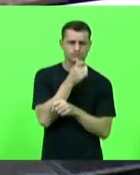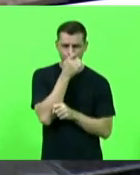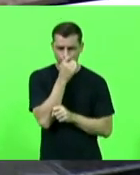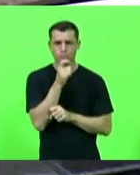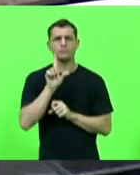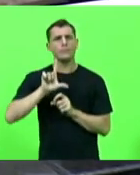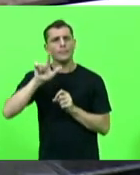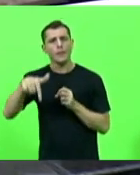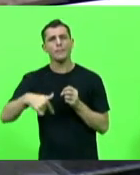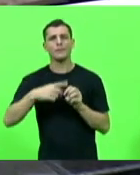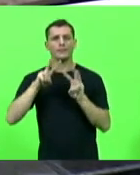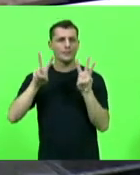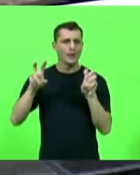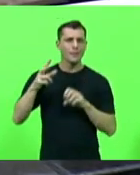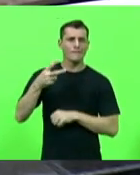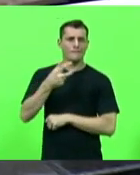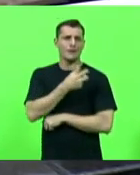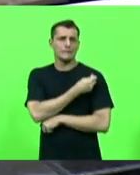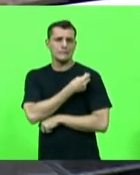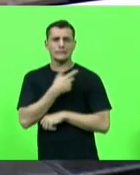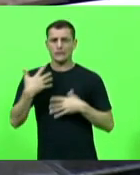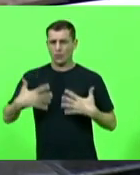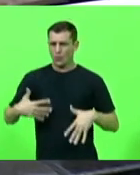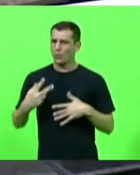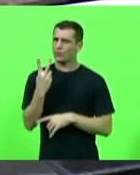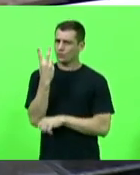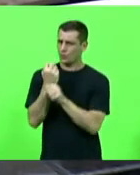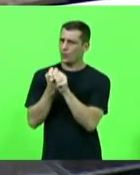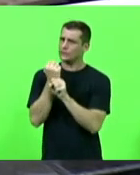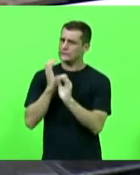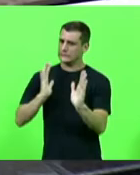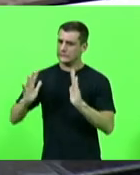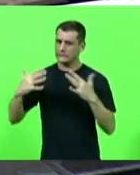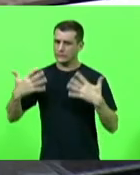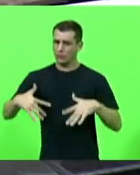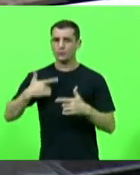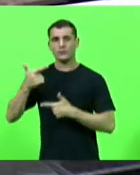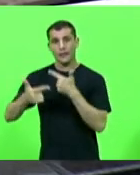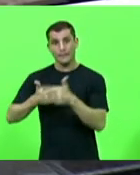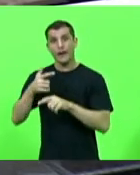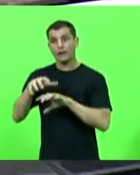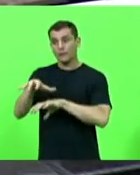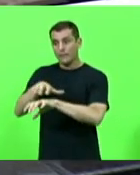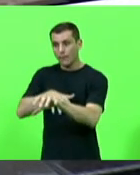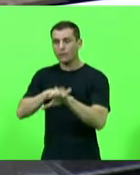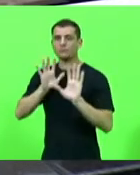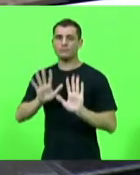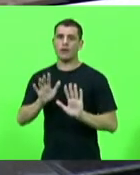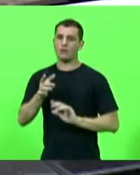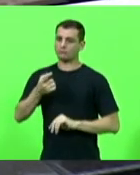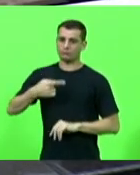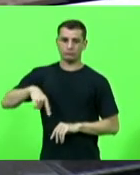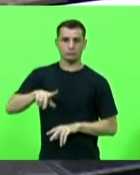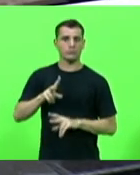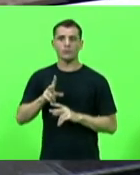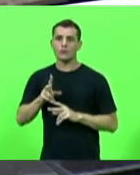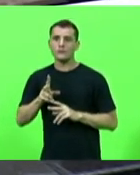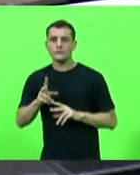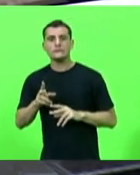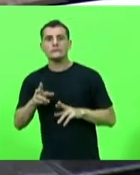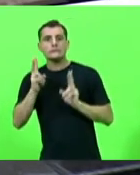e foi dois anos difíceis os trabalhos eram remotos mas estávamos ali sempre desejosos de